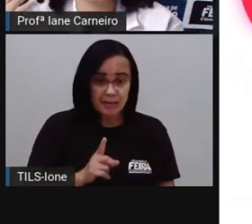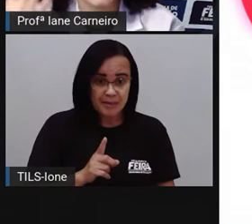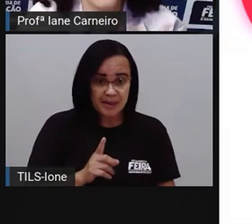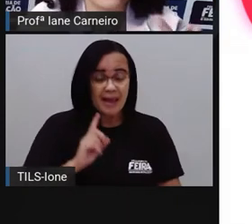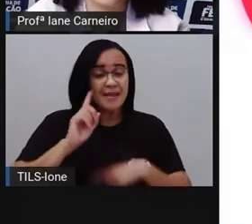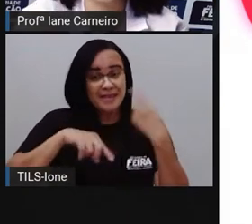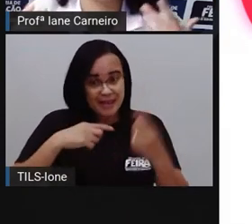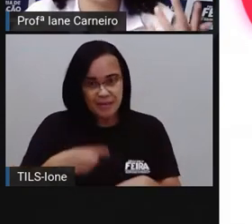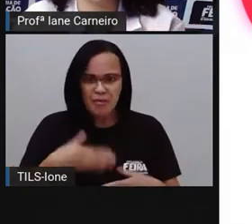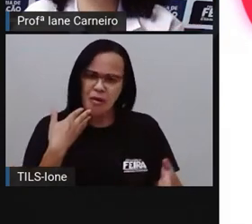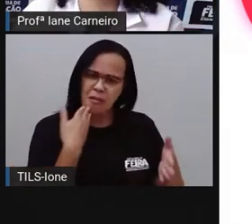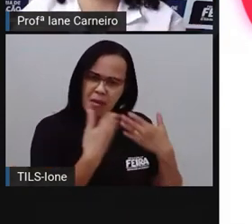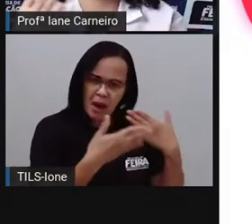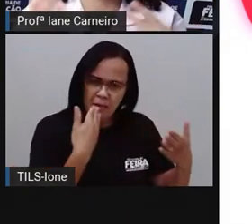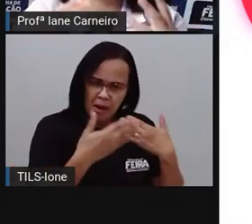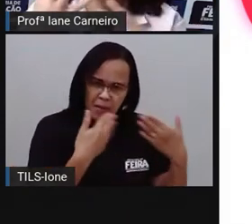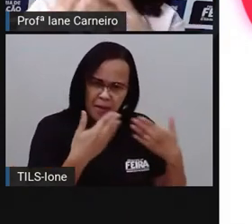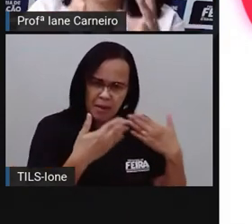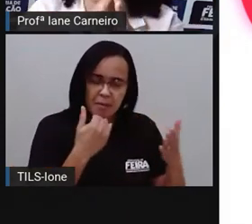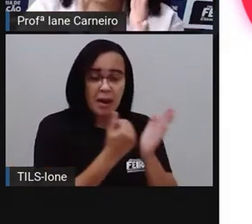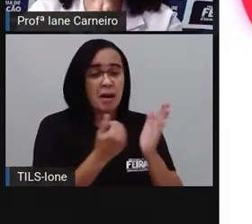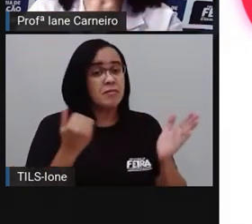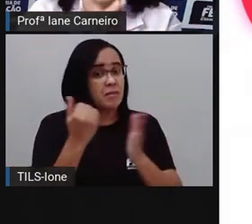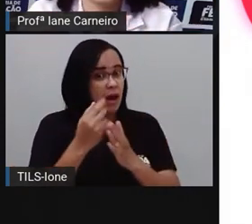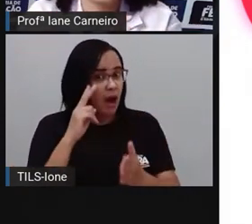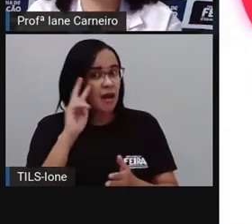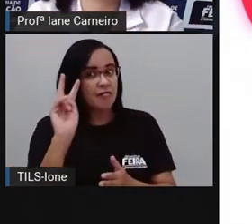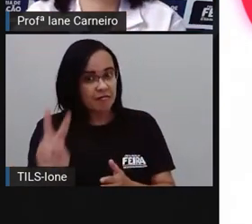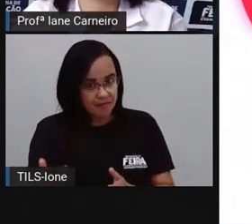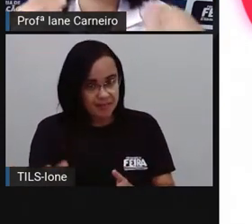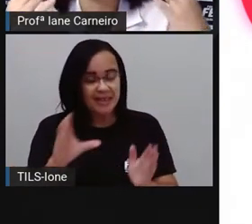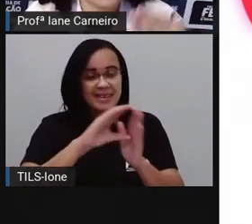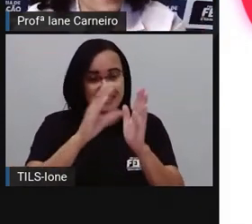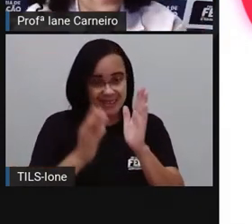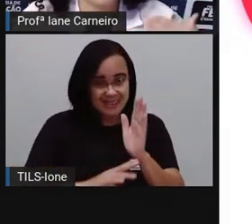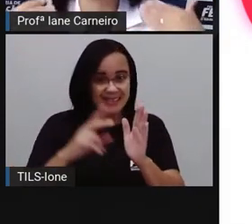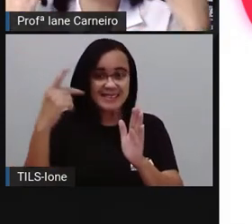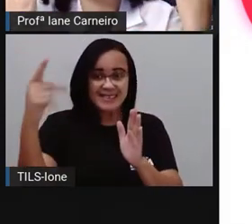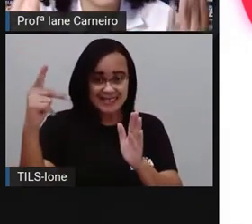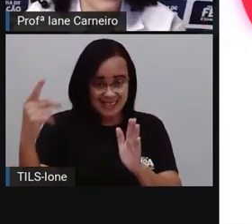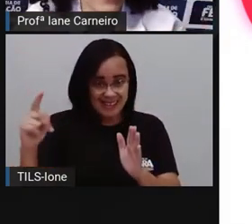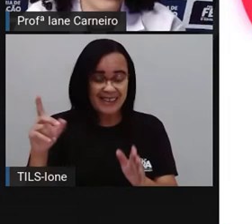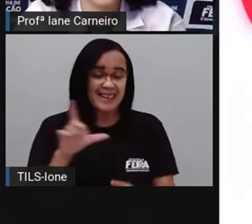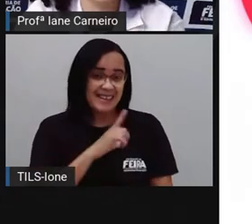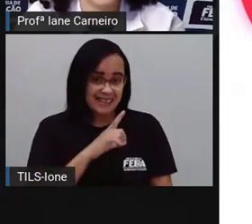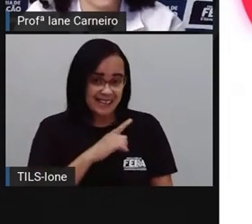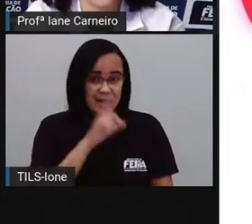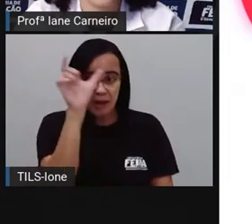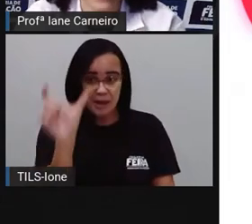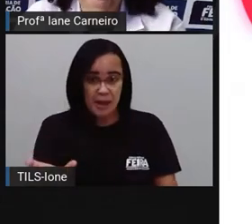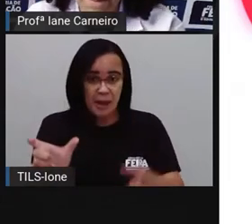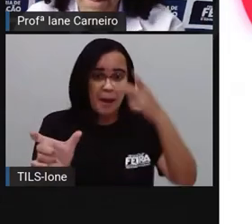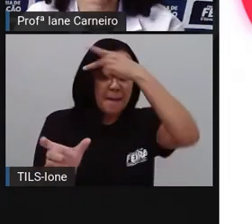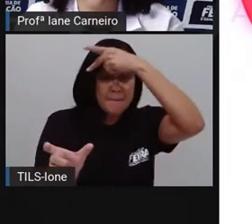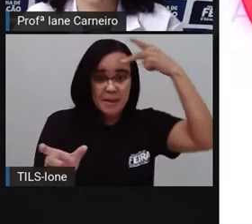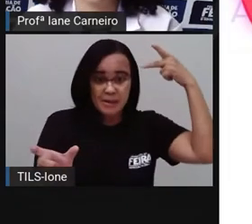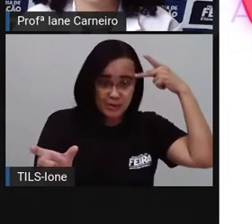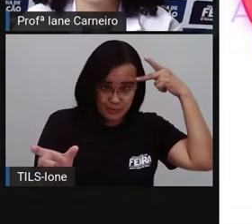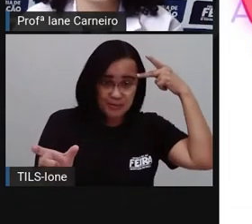conhecendo essa pessoa, é que a gente vai vendo quais são realmente, como é realmente a personalidade dela, né?